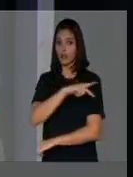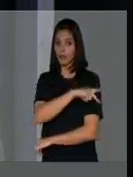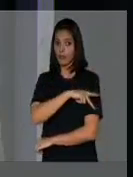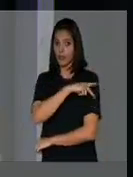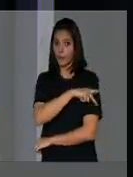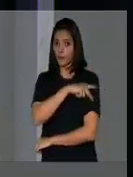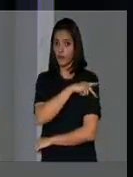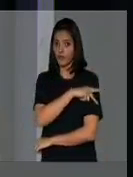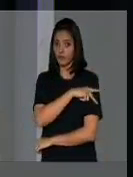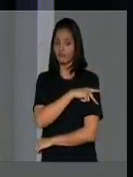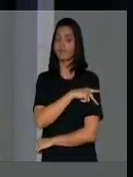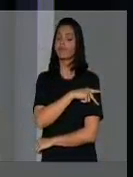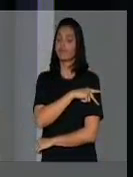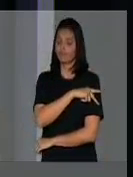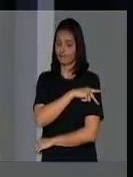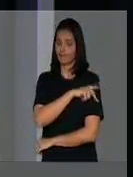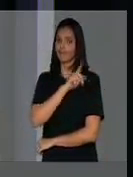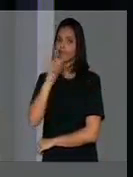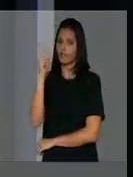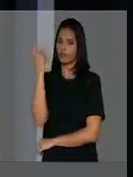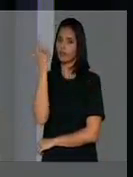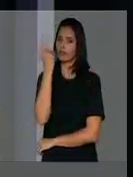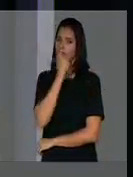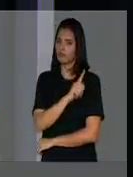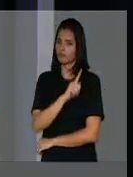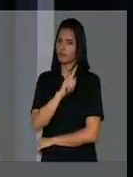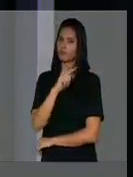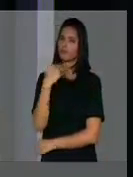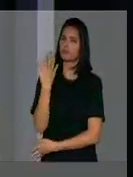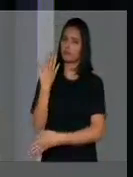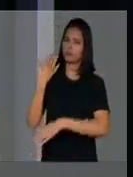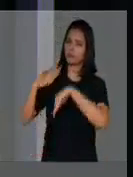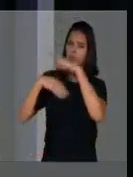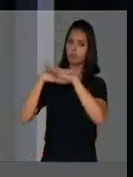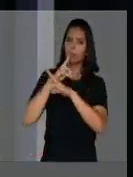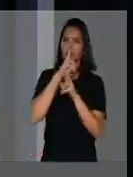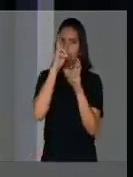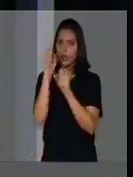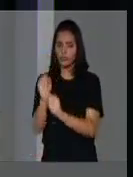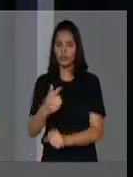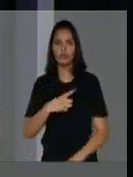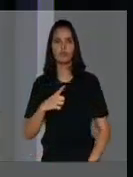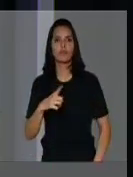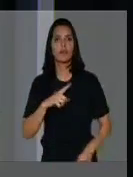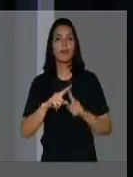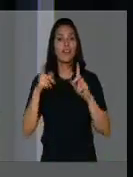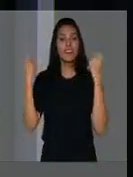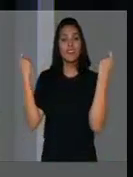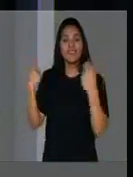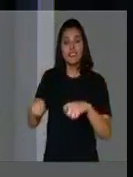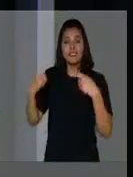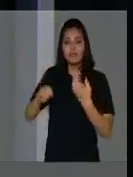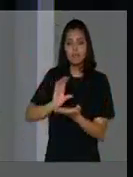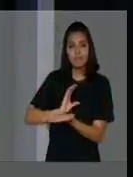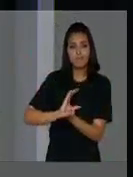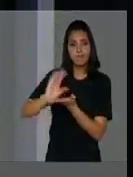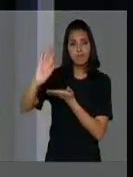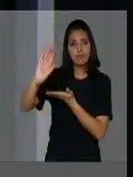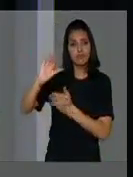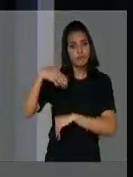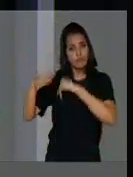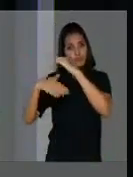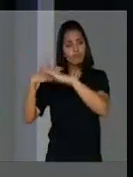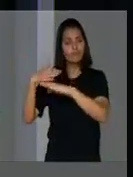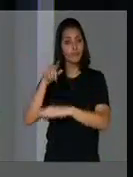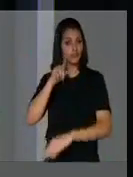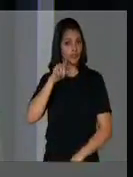um Estado que tem uma grande potencialidade, um Estado que tem uma grande necessidade de investimentos e